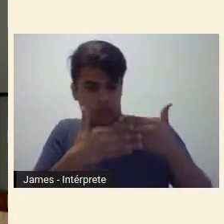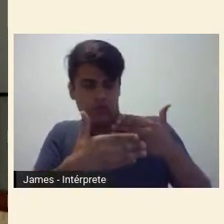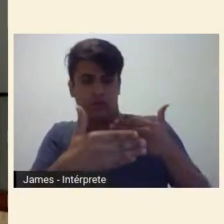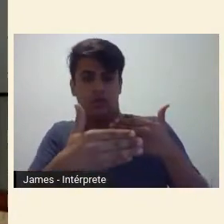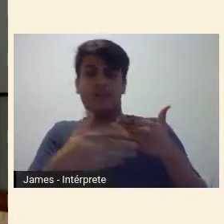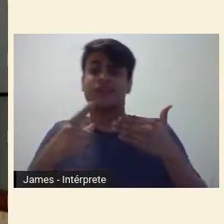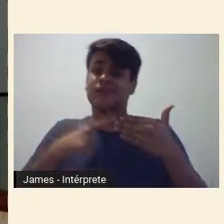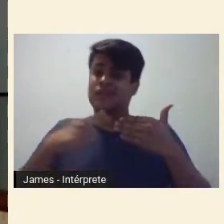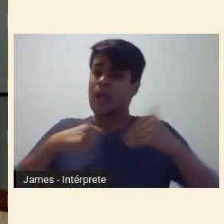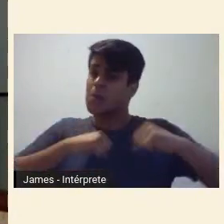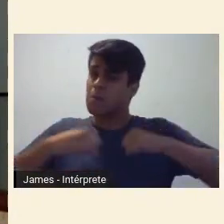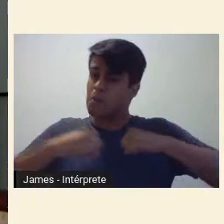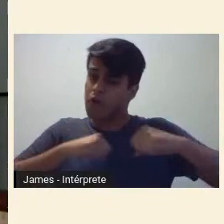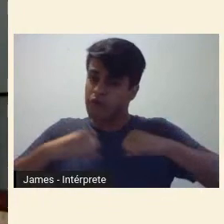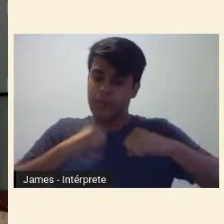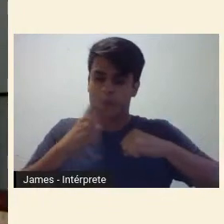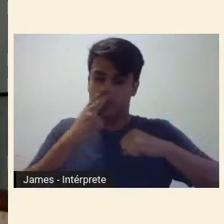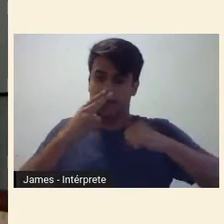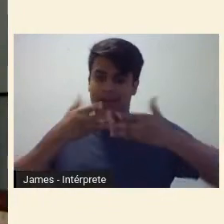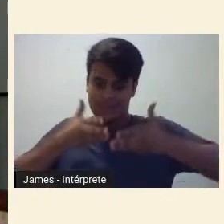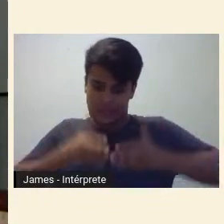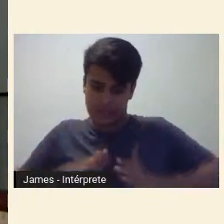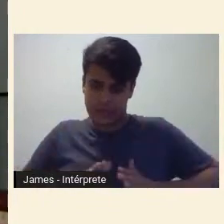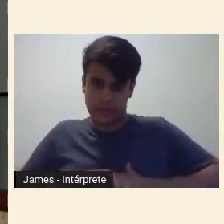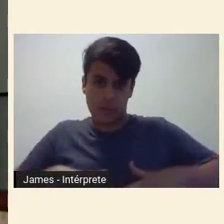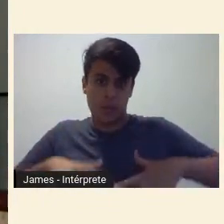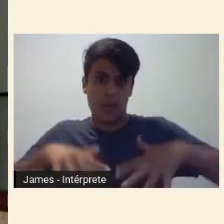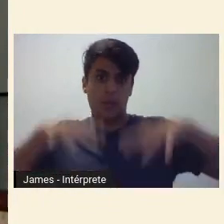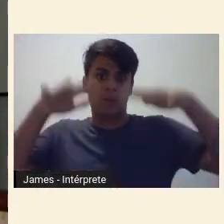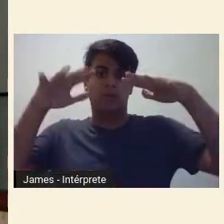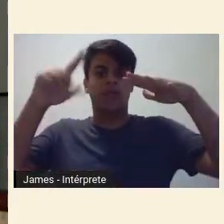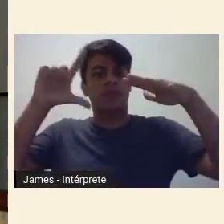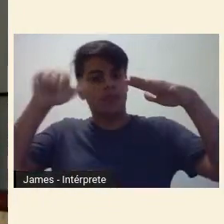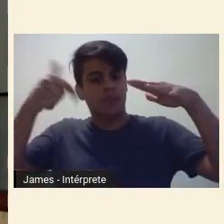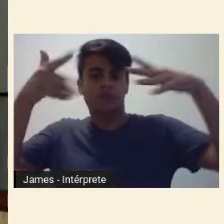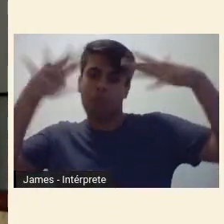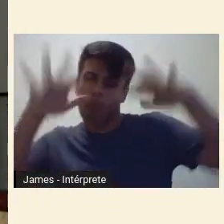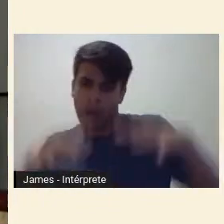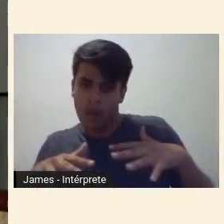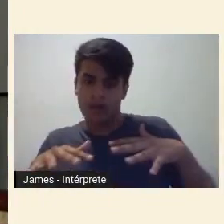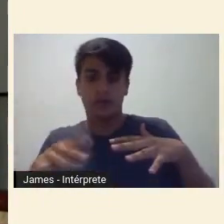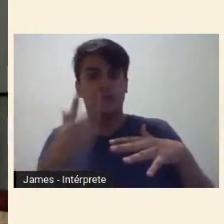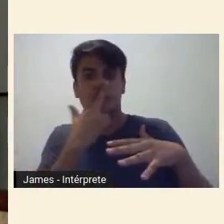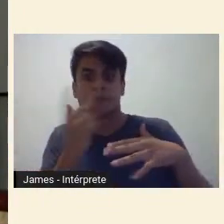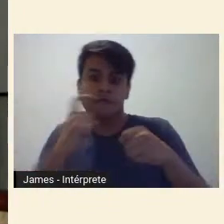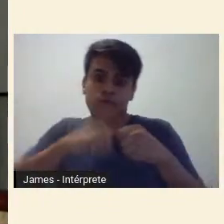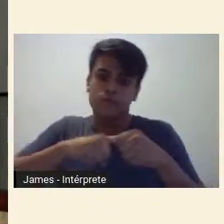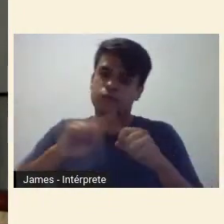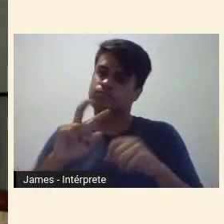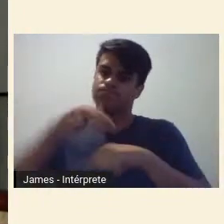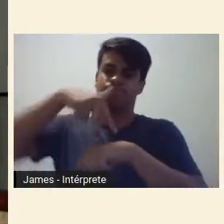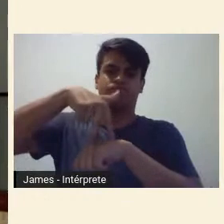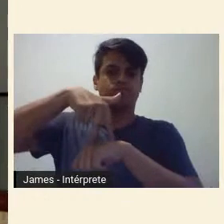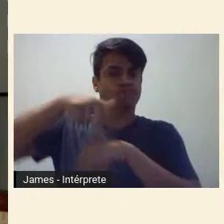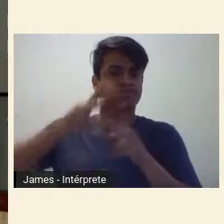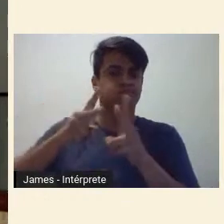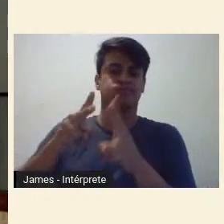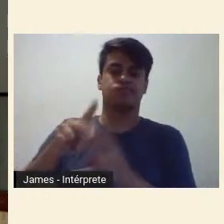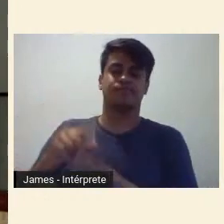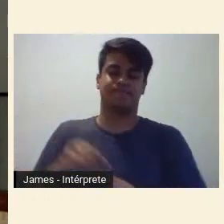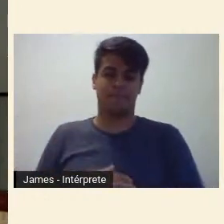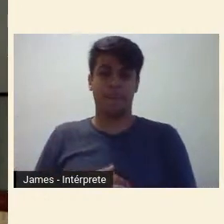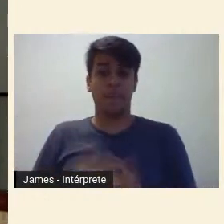nascimento, ascensão, queda e retorno permanente de um herói. Hoje, mais do que mostrar uma narrativa